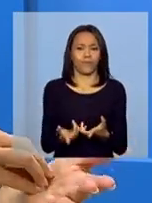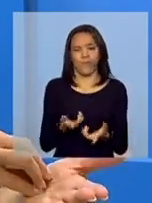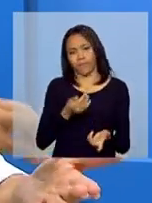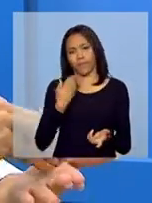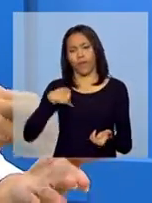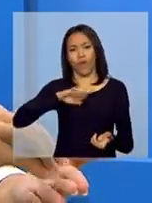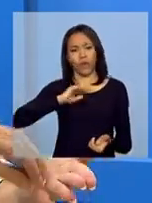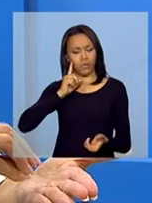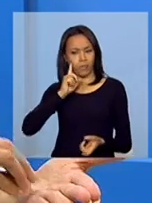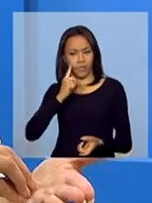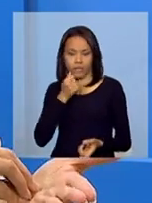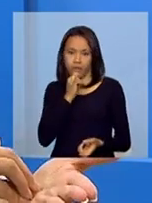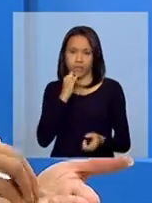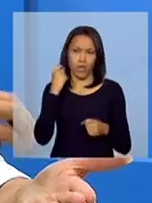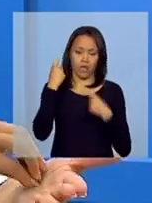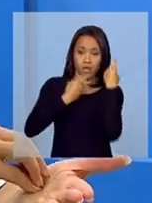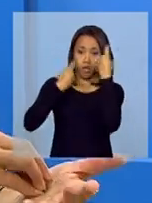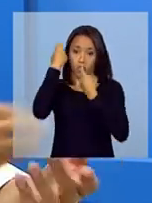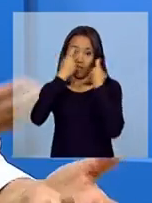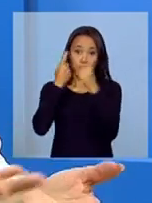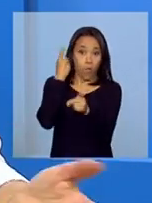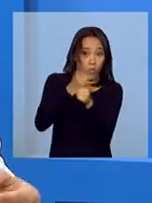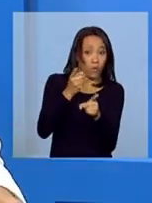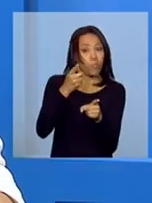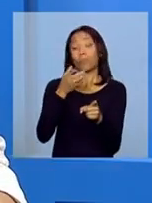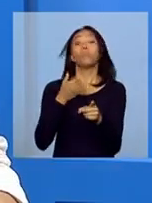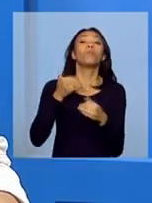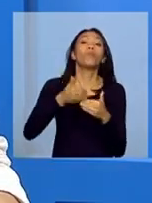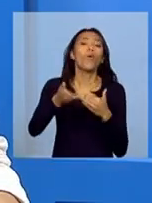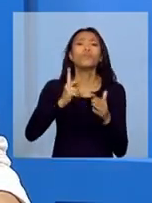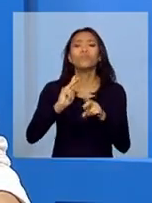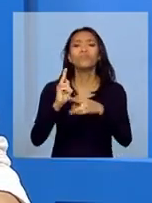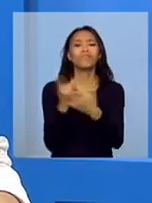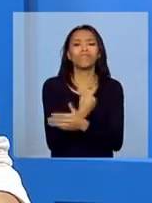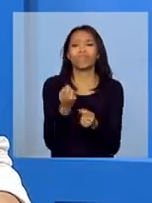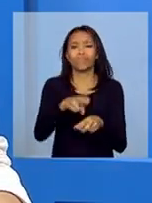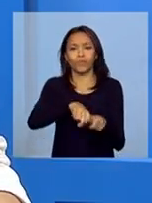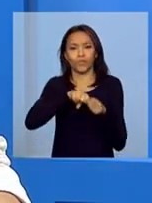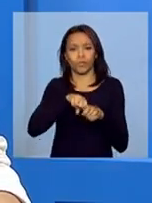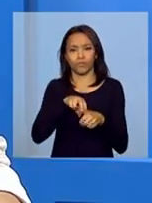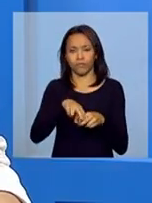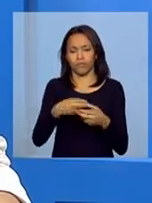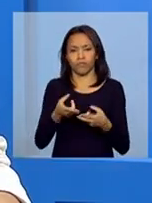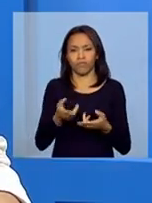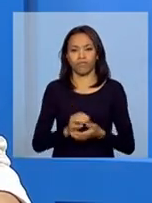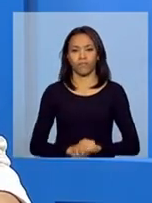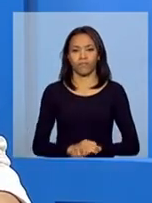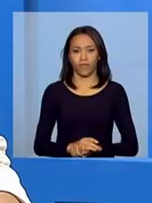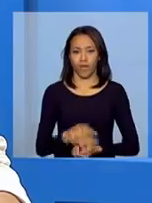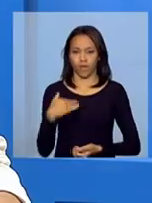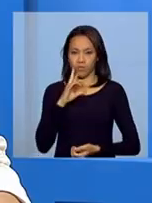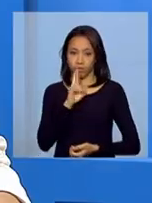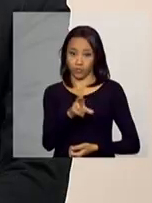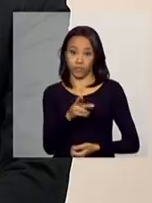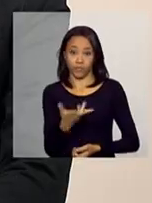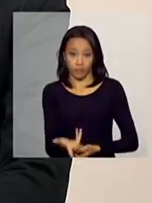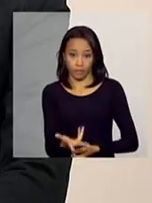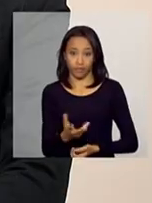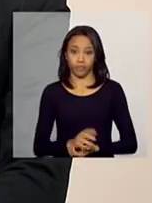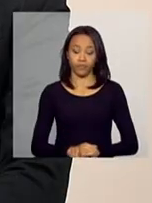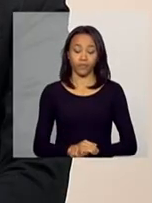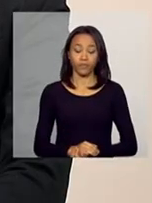gente identifica uma preocupação muito grande com esta fase. Qual o motivo? Então, Adriana, essa é uma fase que